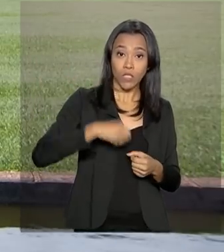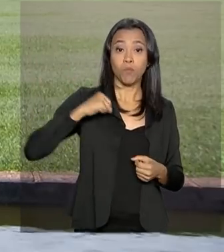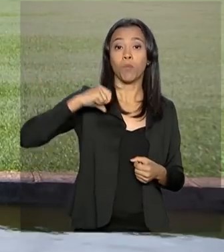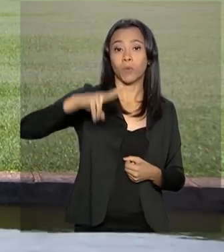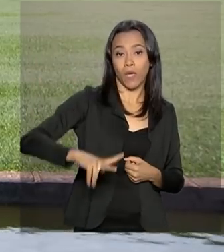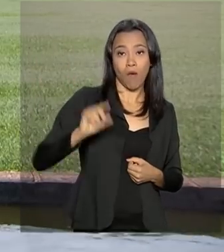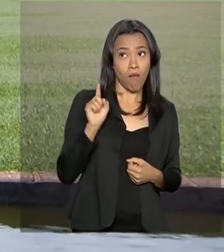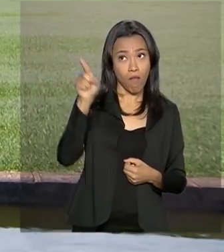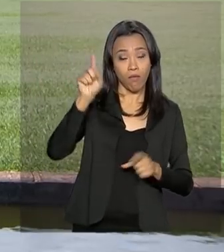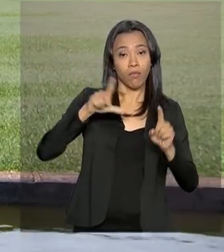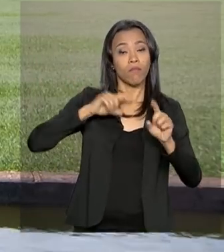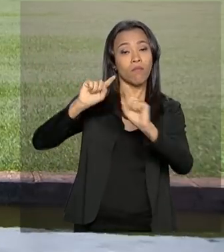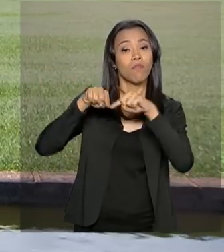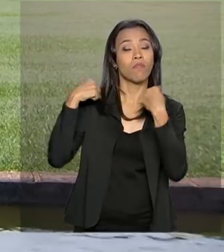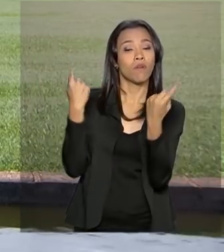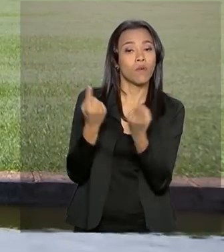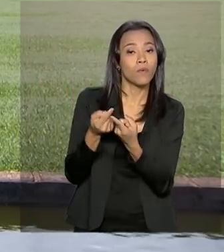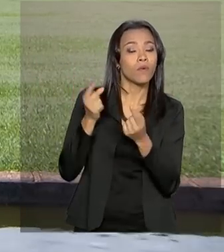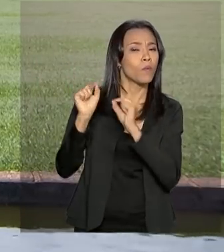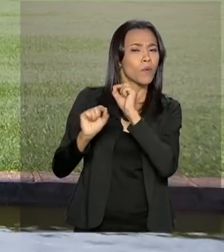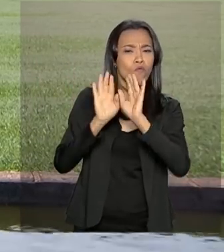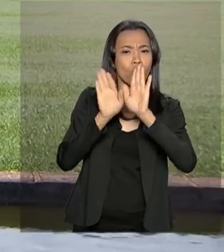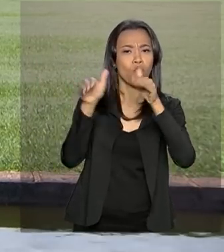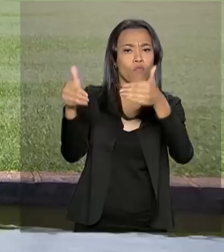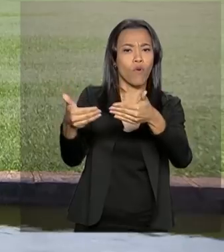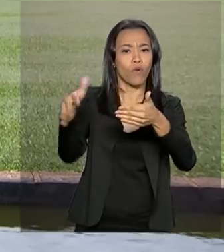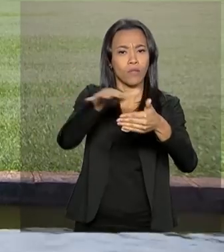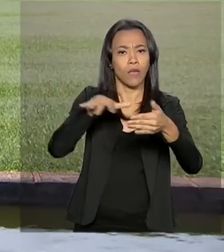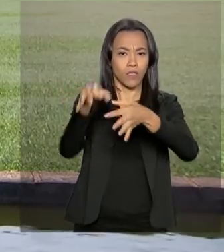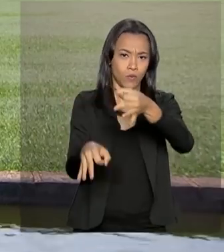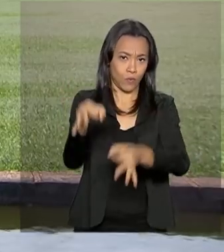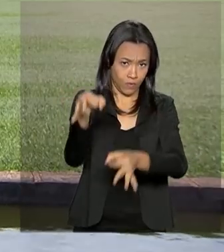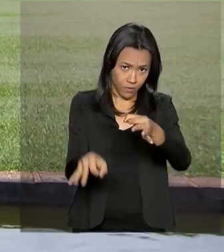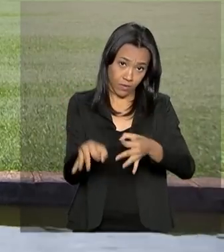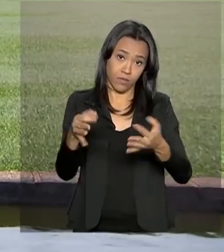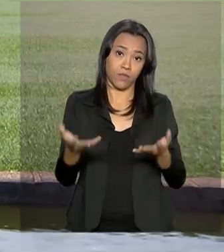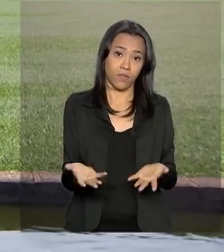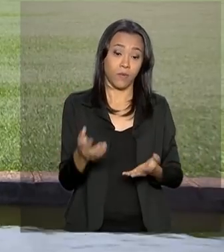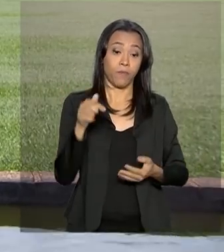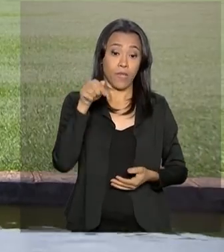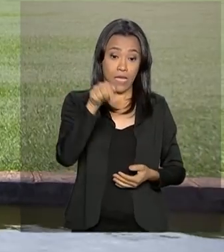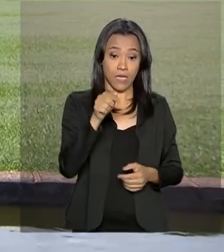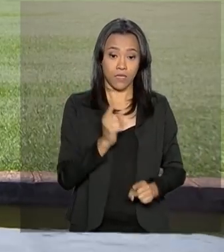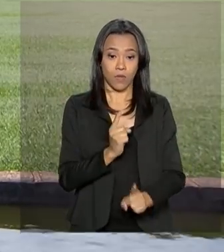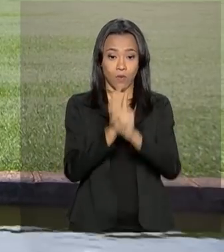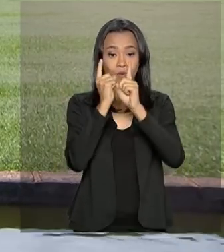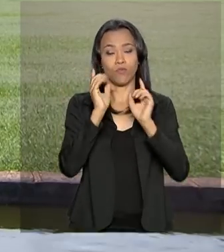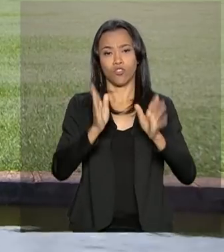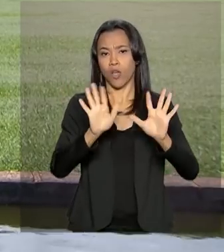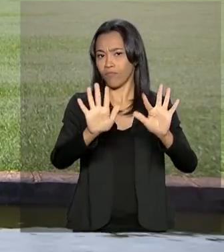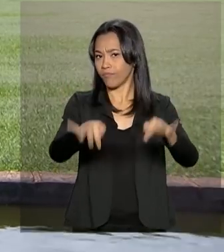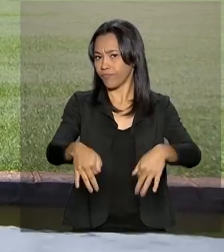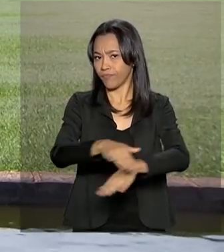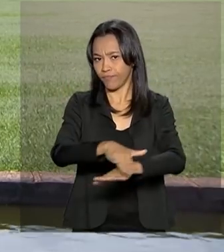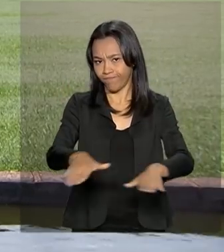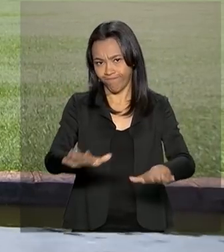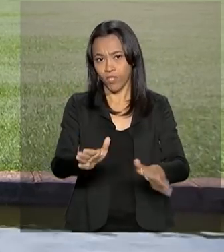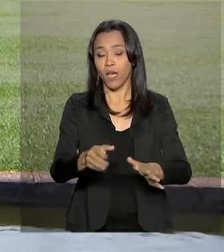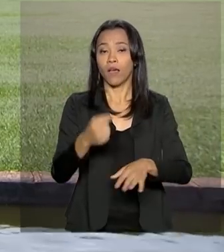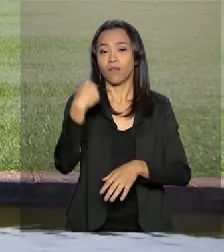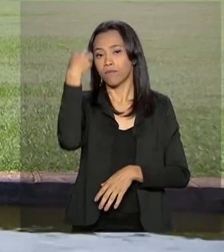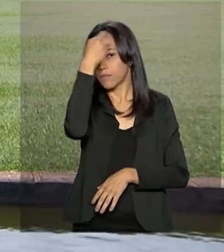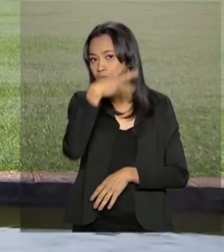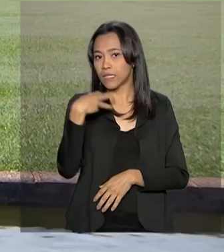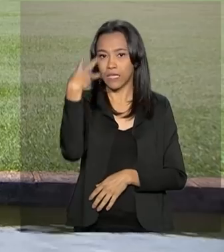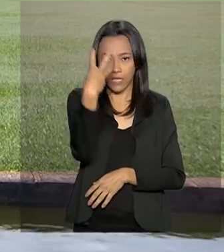onde participou de um encontro de um fórum jurídico. O encontro aqui do Conselho de Governo já acabou. Durou cerca de 3